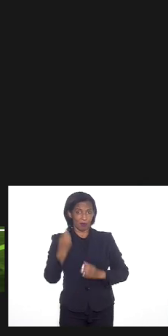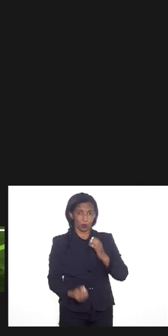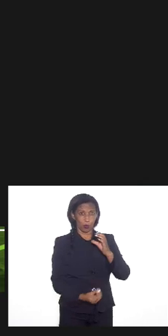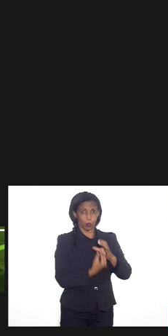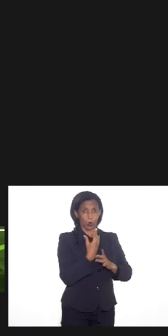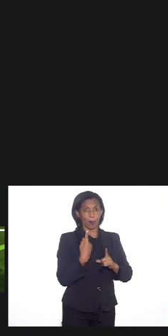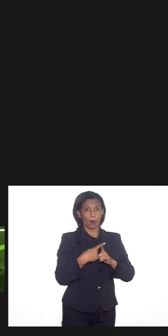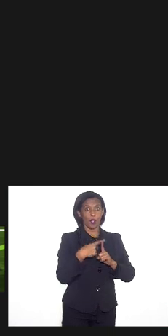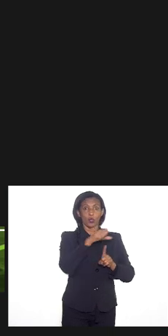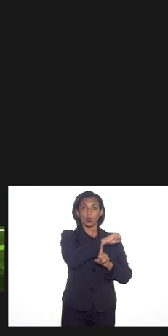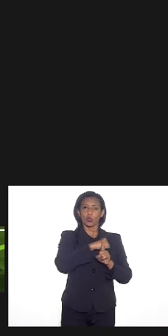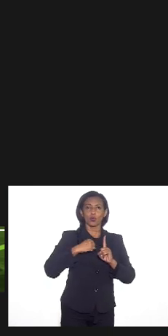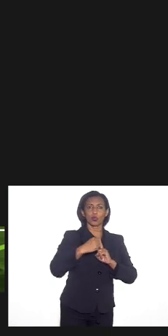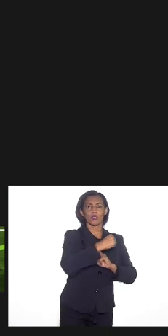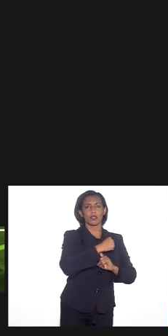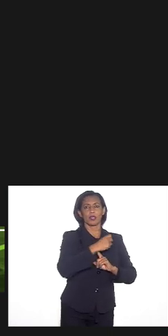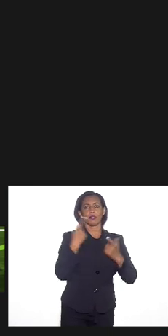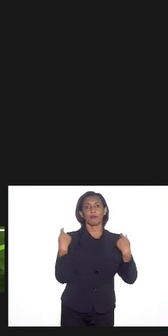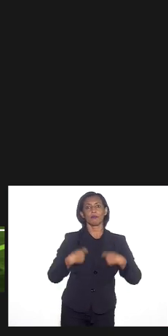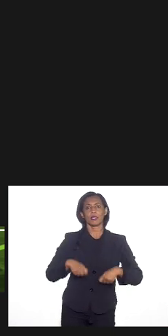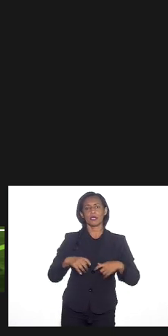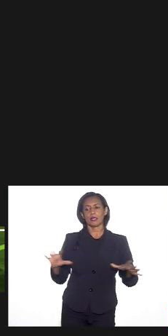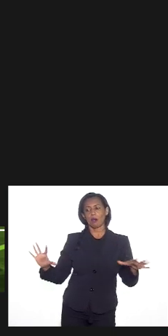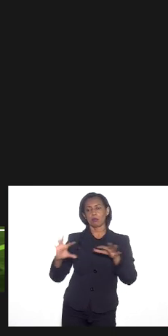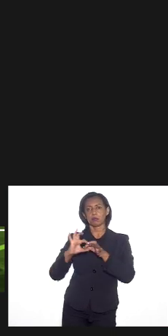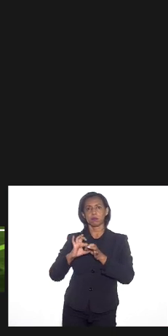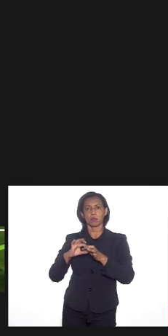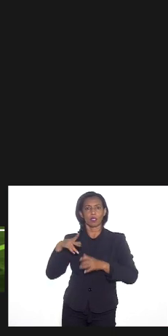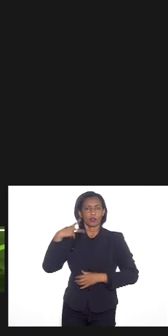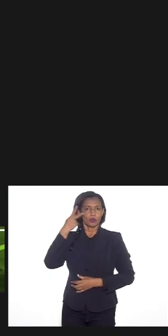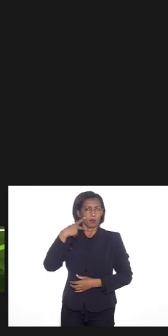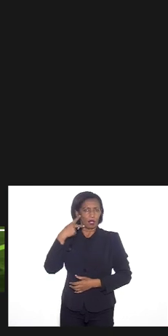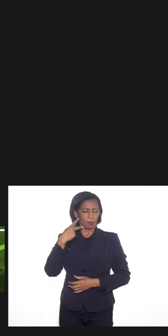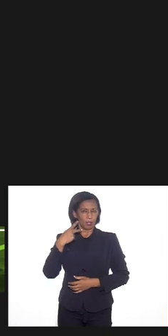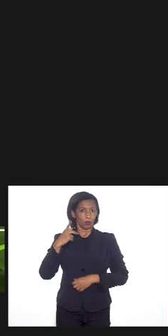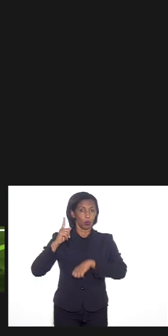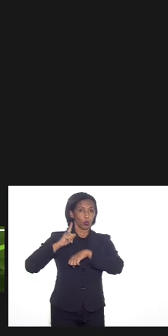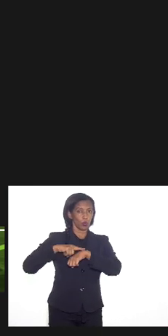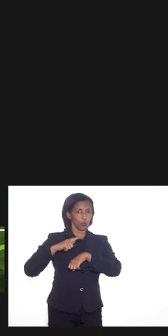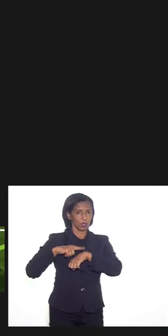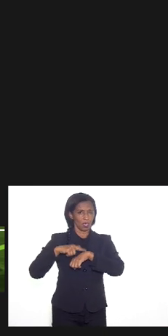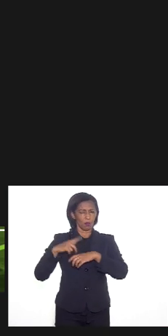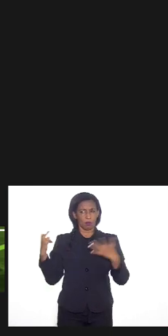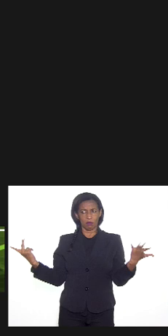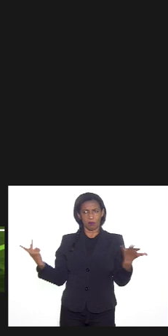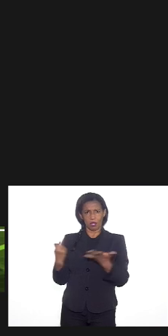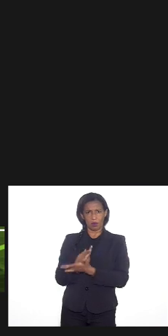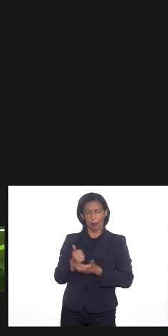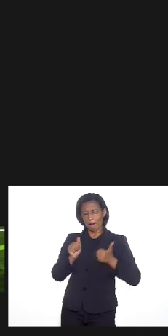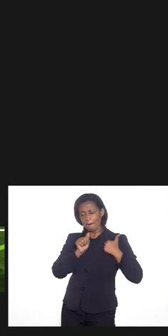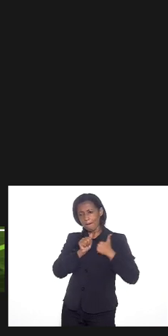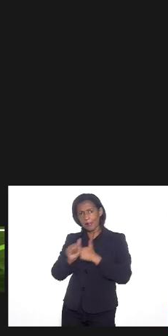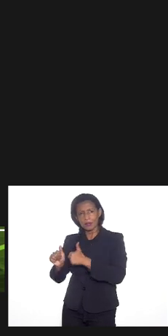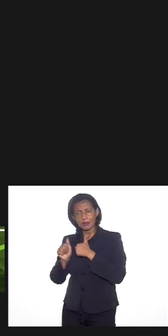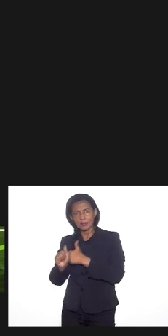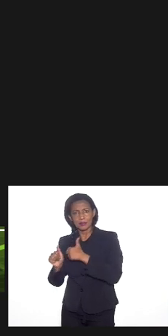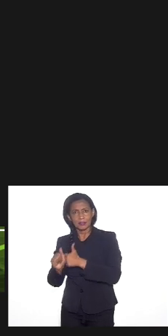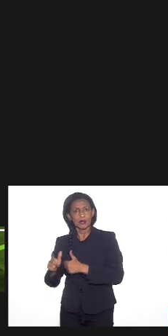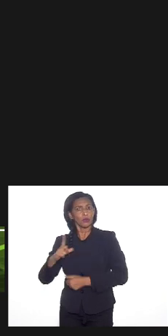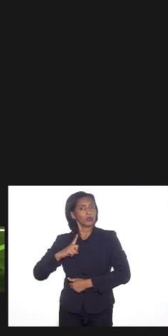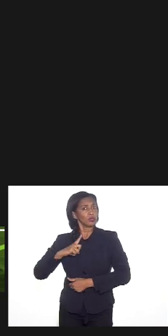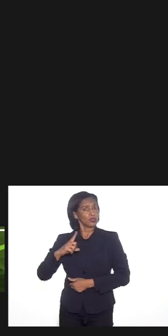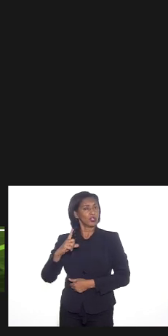sociedade demanda aos parlamentos na época em que houve a dita perseguição havia